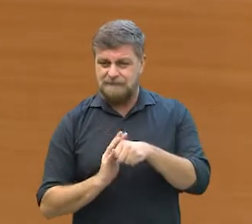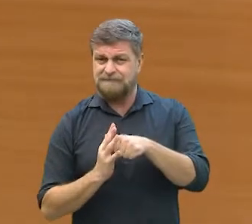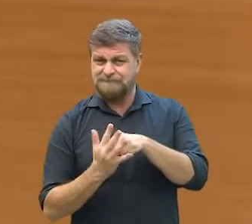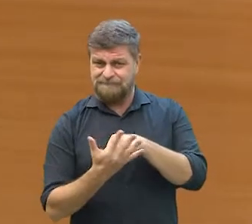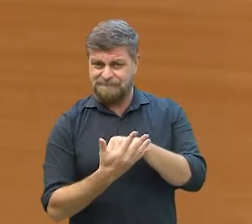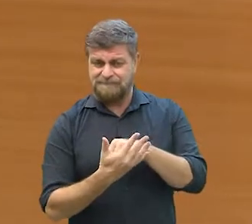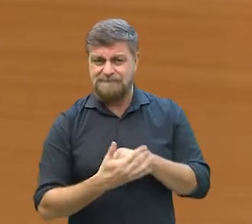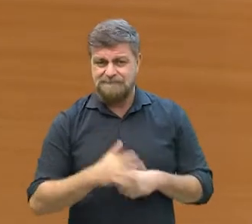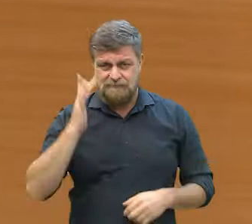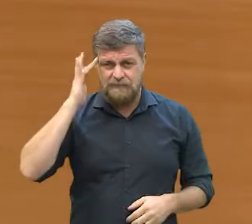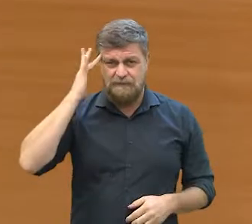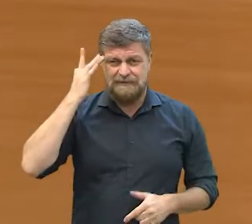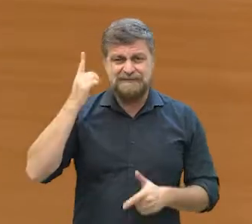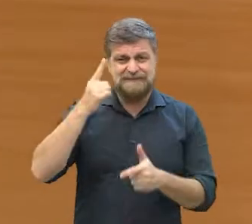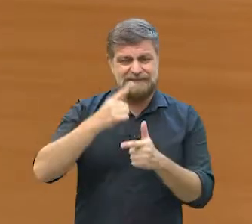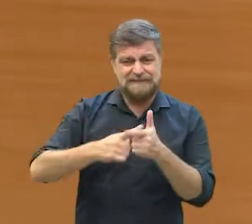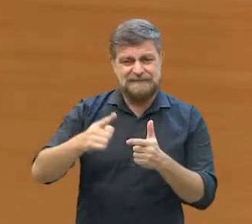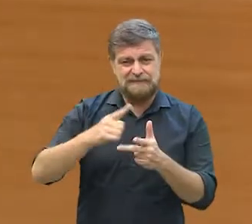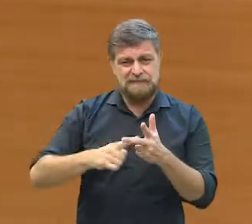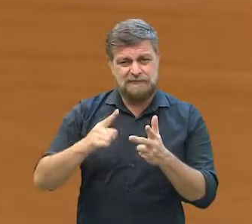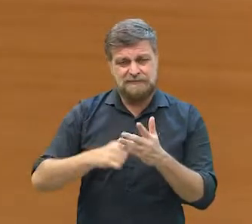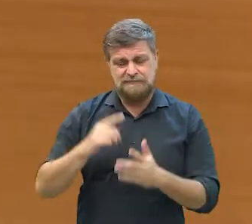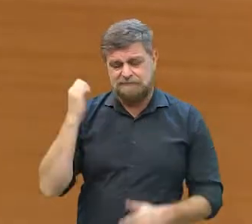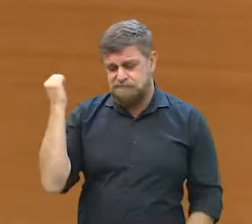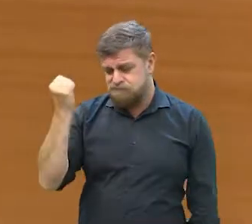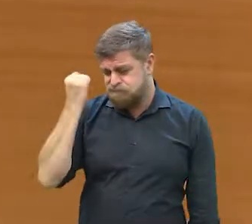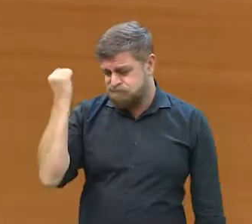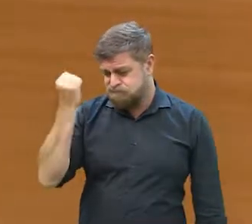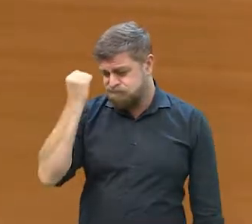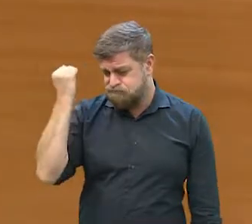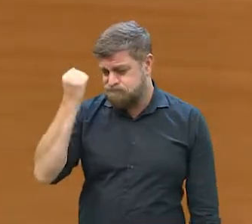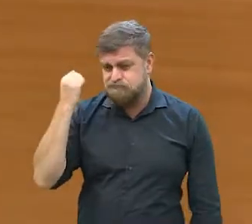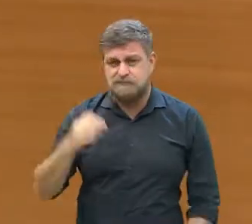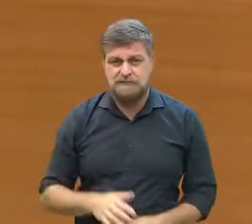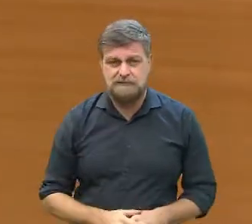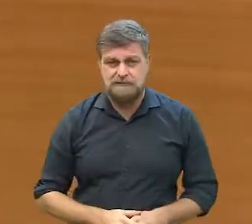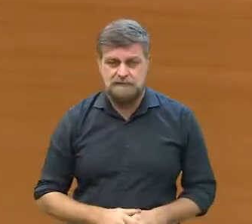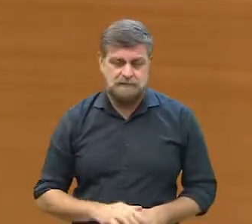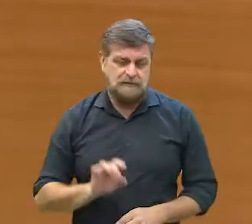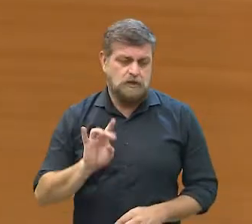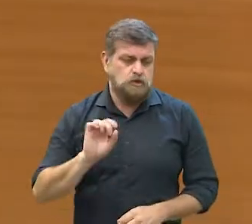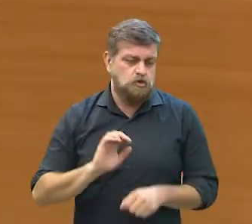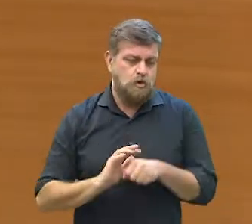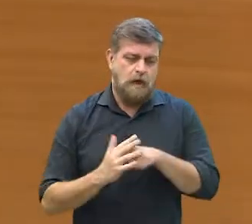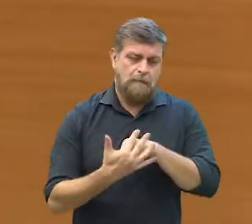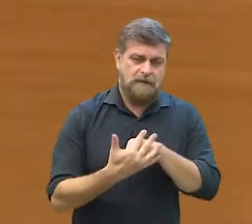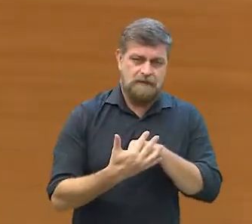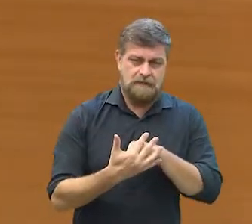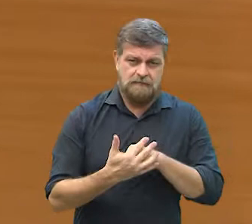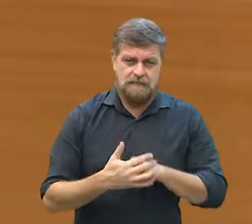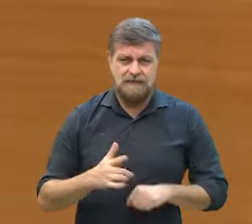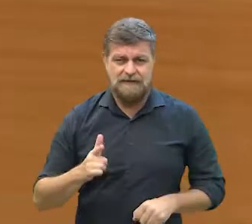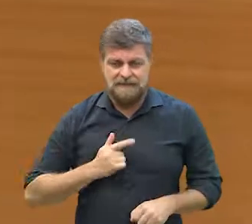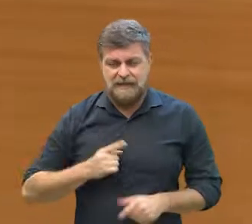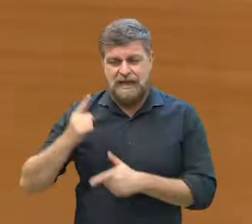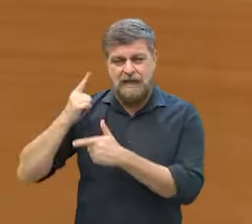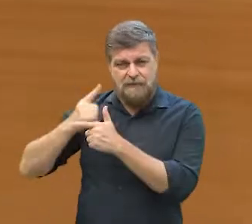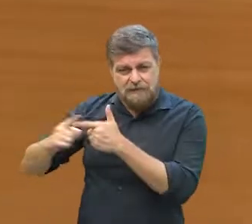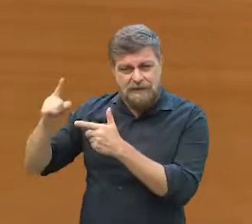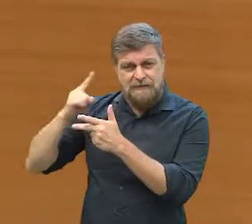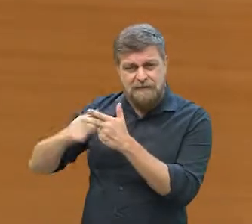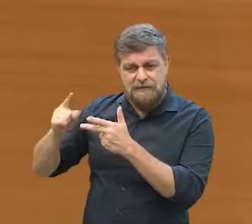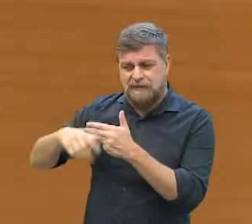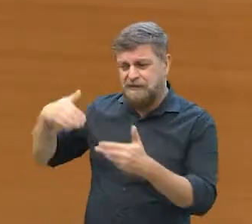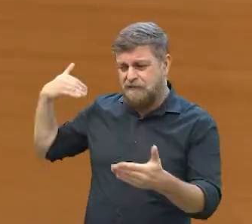trazido problemas graves, né? Quer dizer, que não surgem com a pandemia, são problemas que já